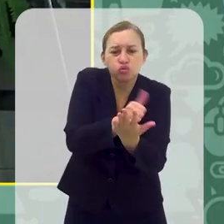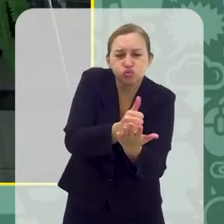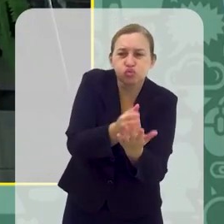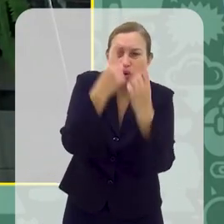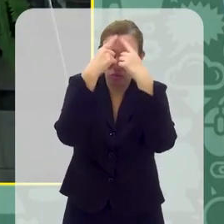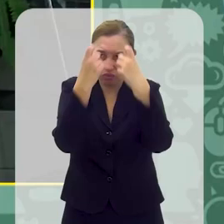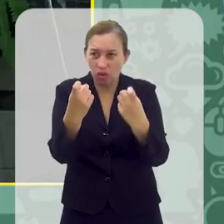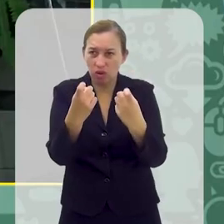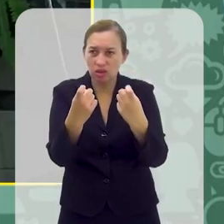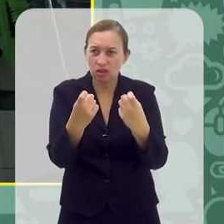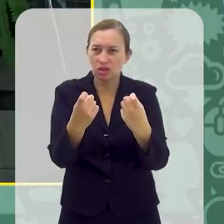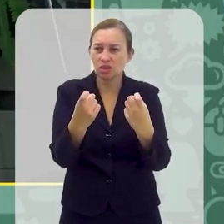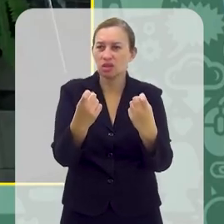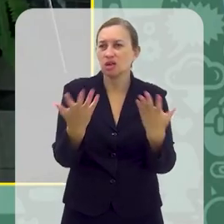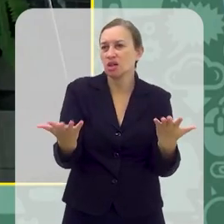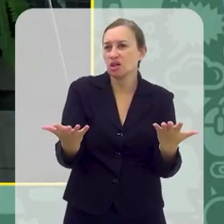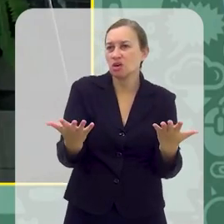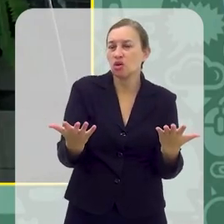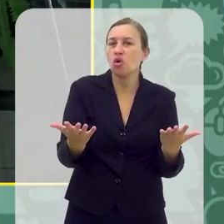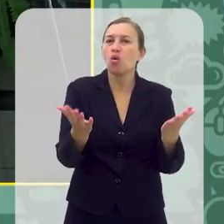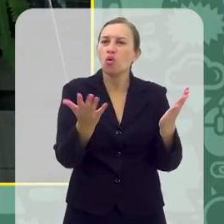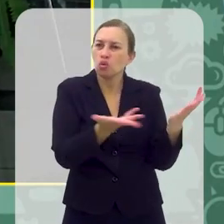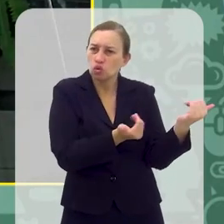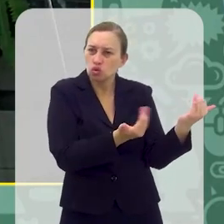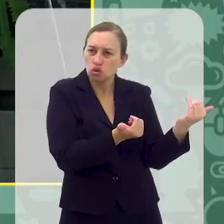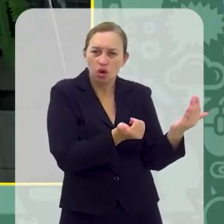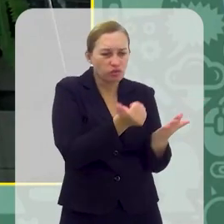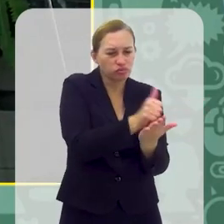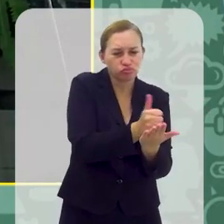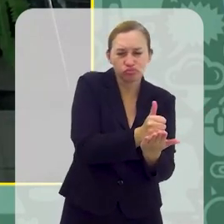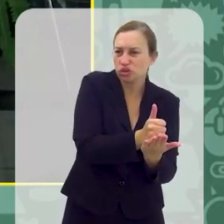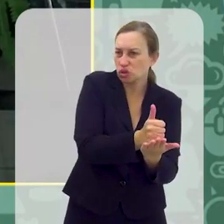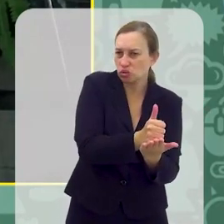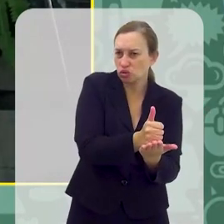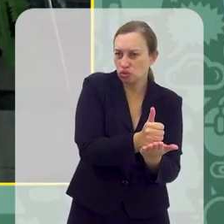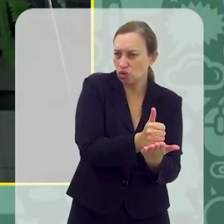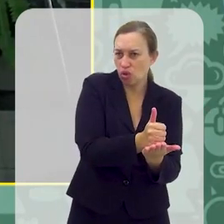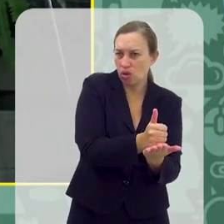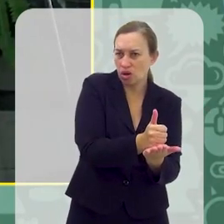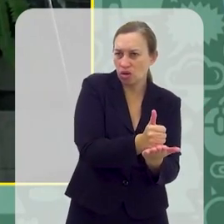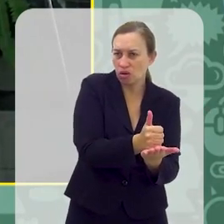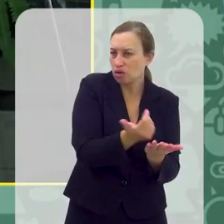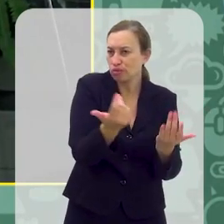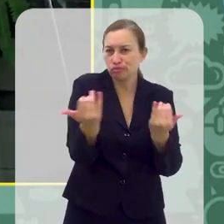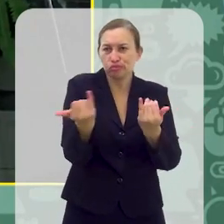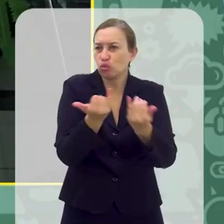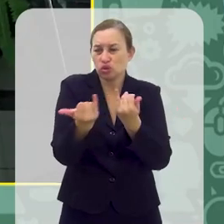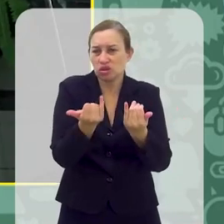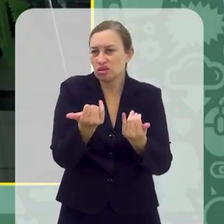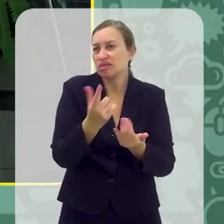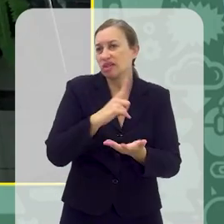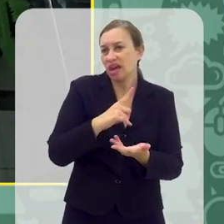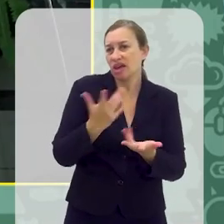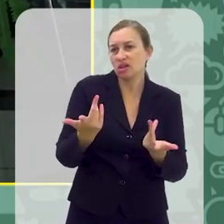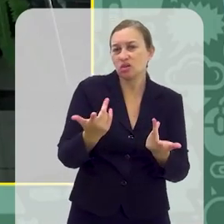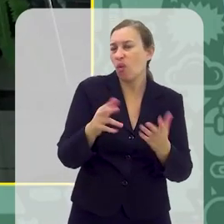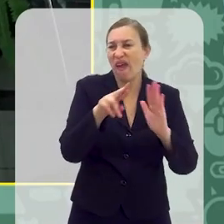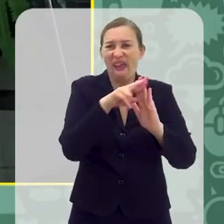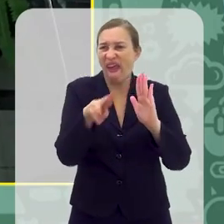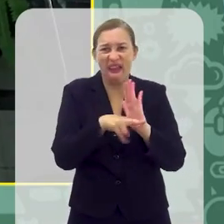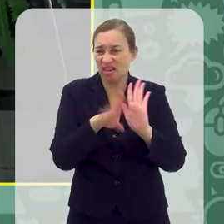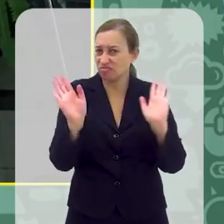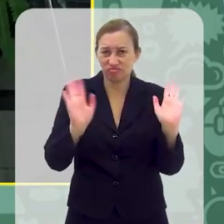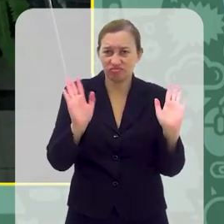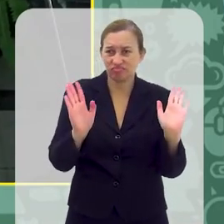violento, ele vira notícia. O jovem que não joga um jogo violento, ele não vira notícia. E notícia, a gente sabe que é a exceção, né, não é a